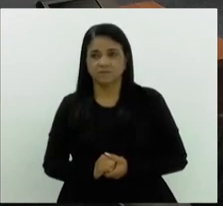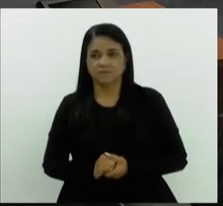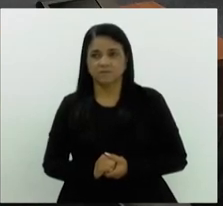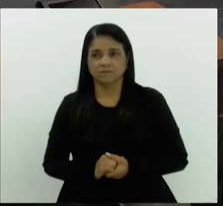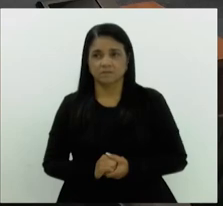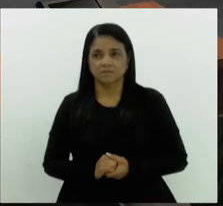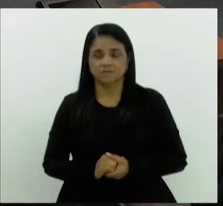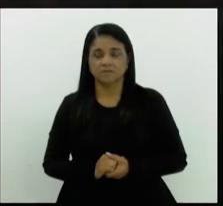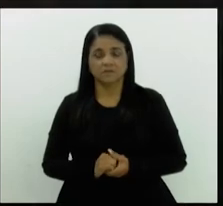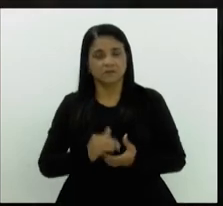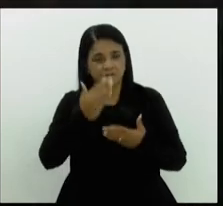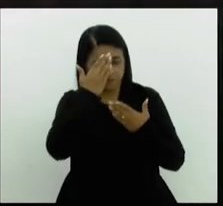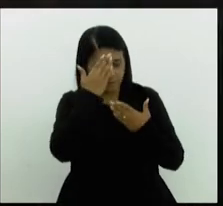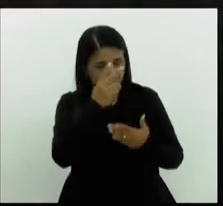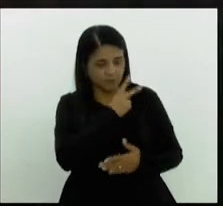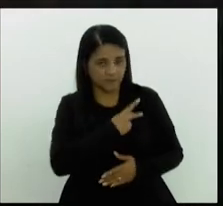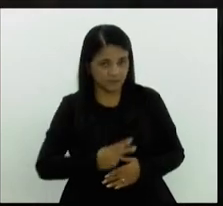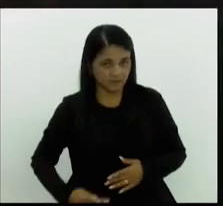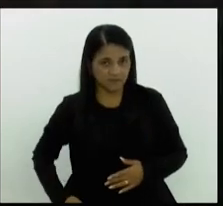Obrigada, presidente.